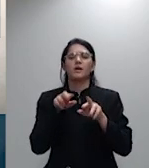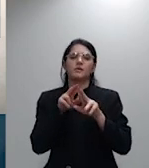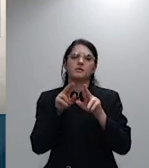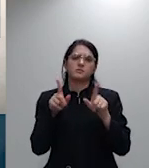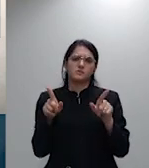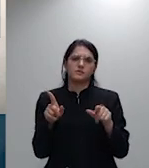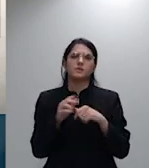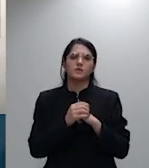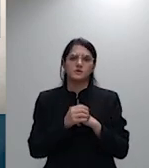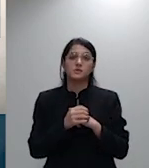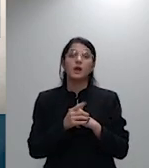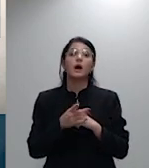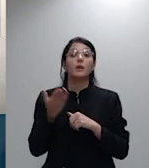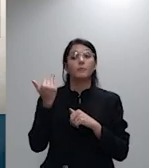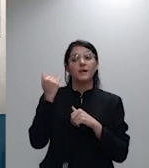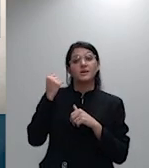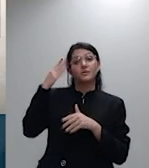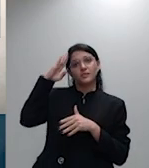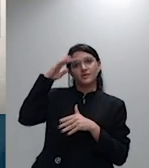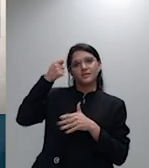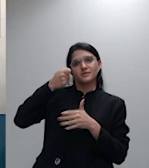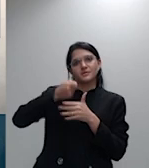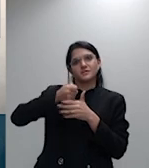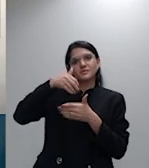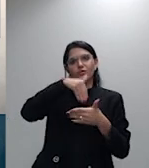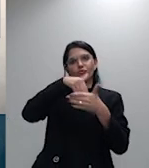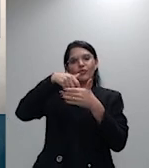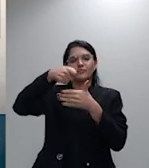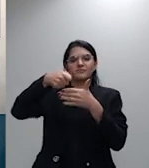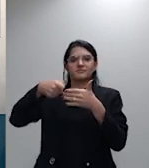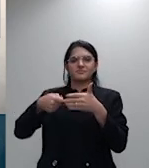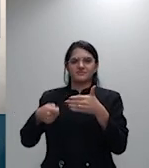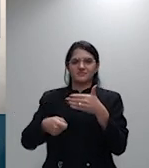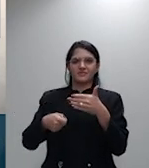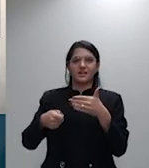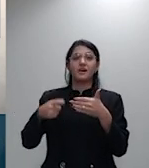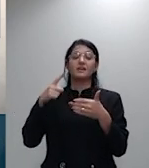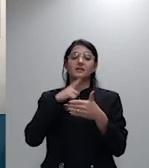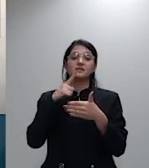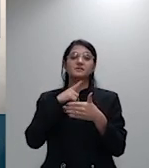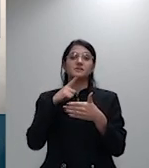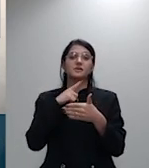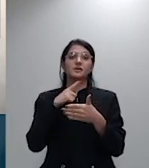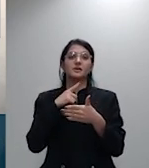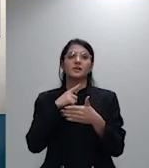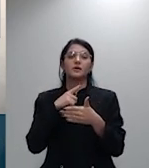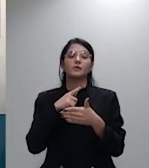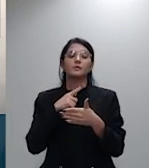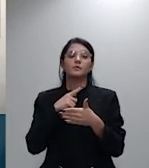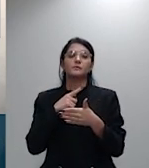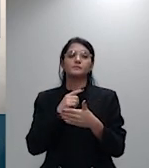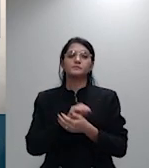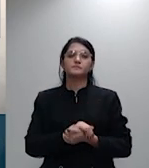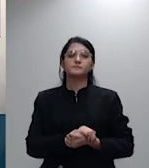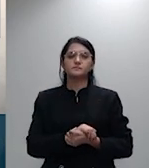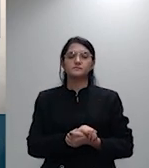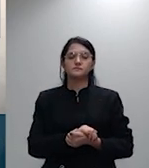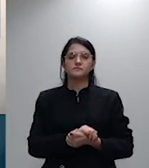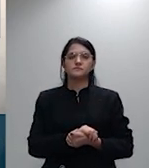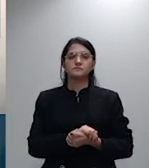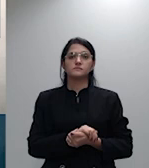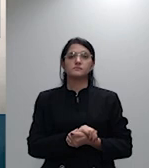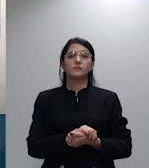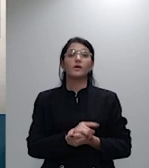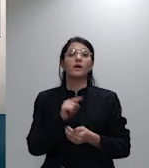Moura ele simplesmente não a corte tinha um entendimento diferente